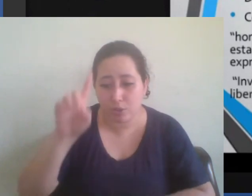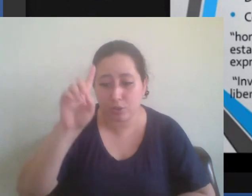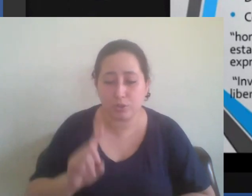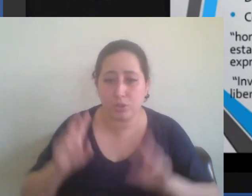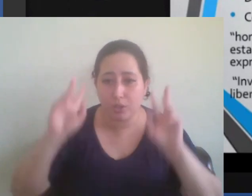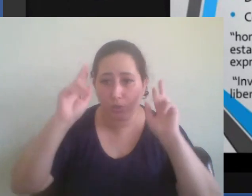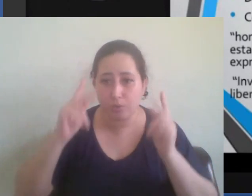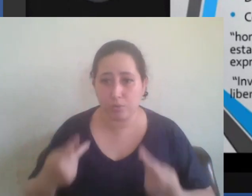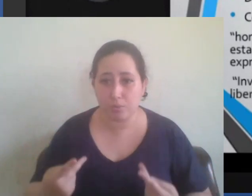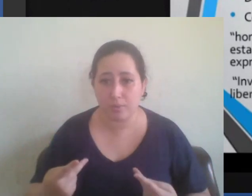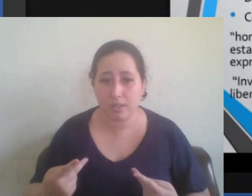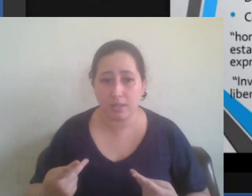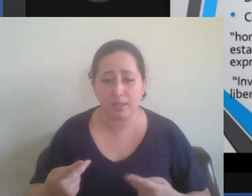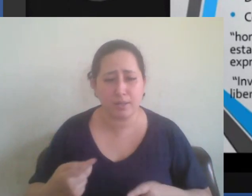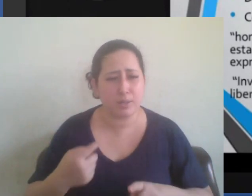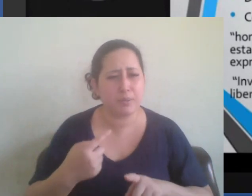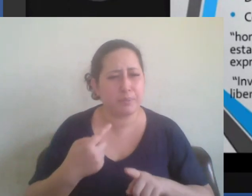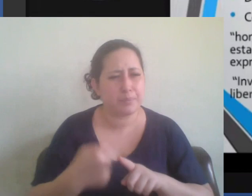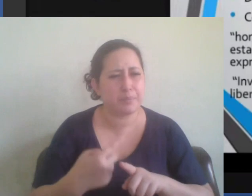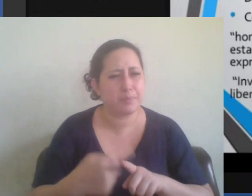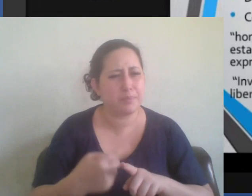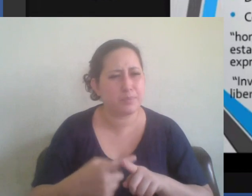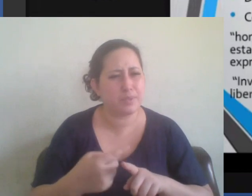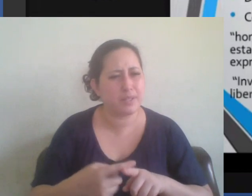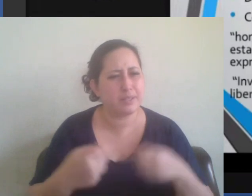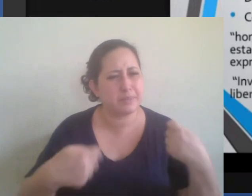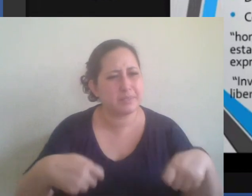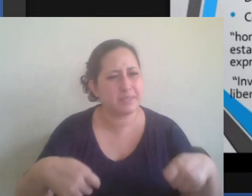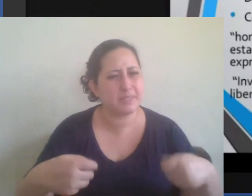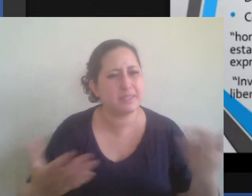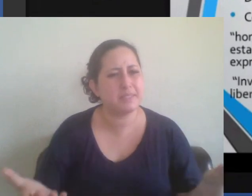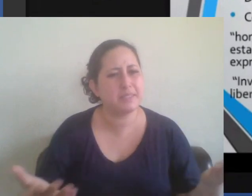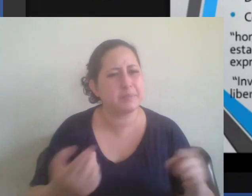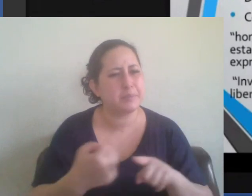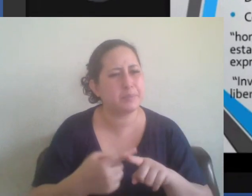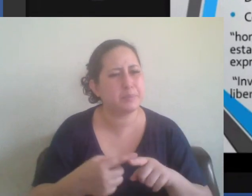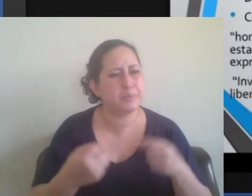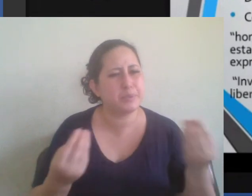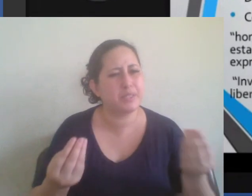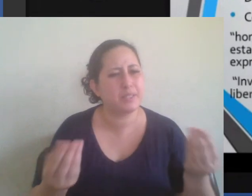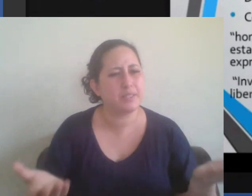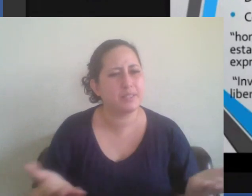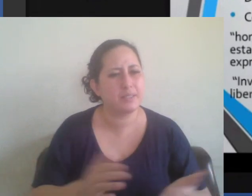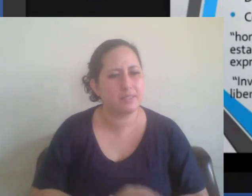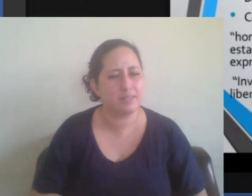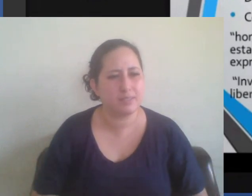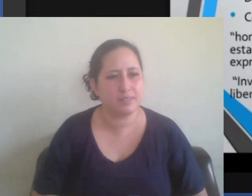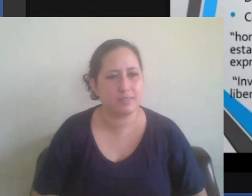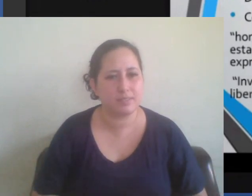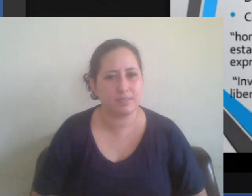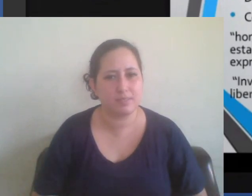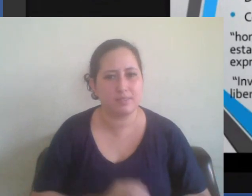humanos por que é necessário o próximo slide